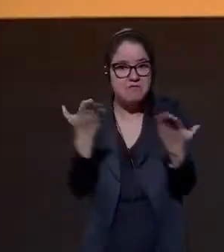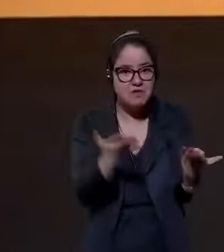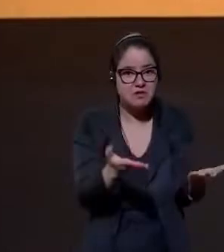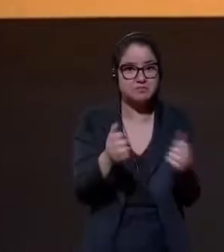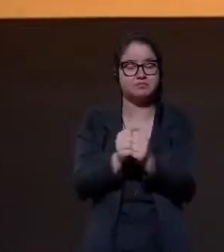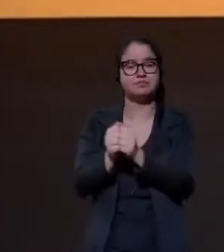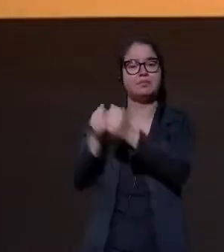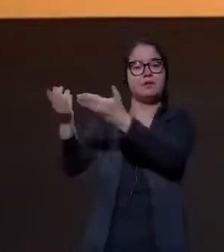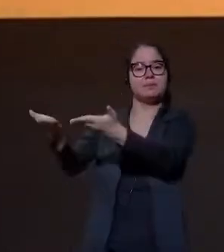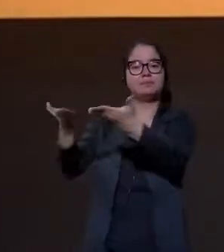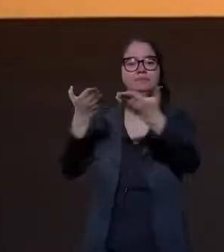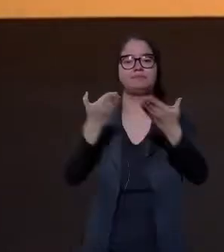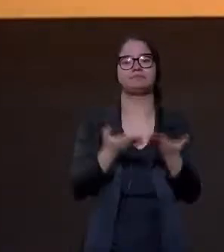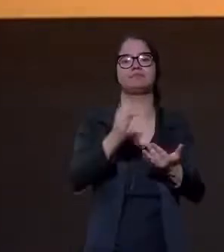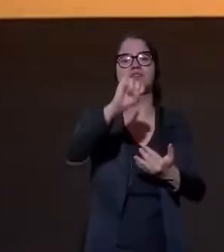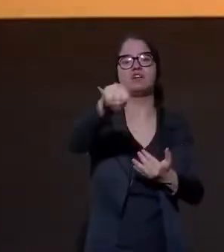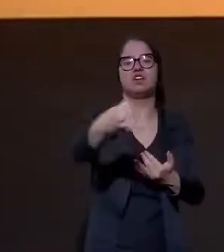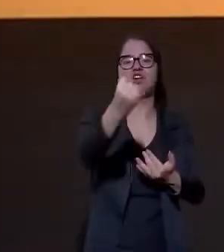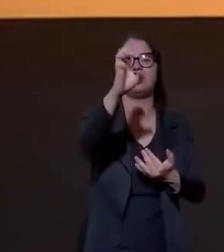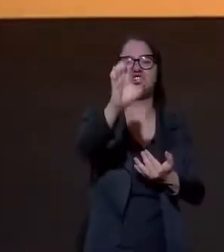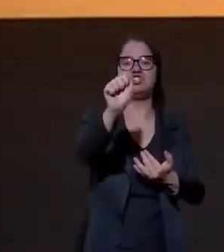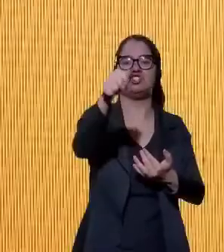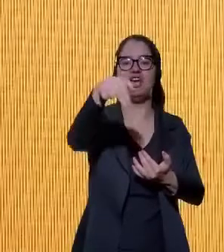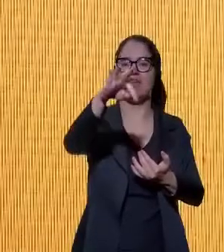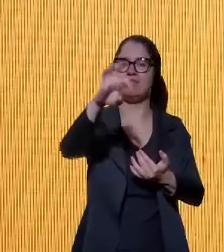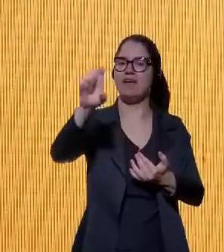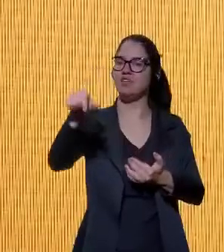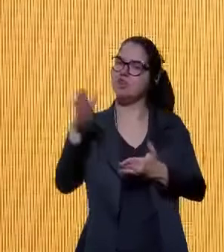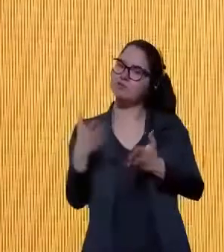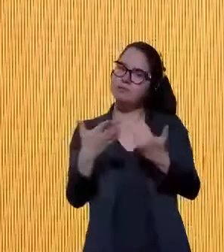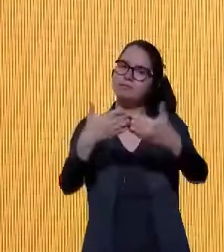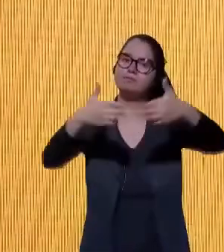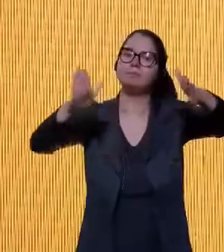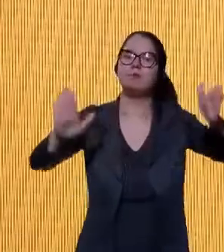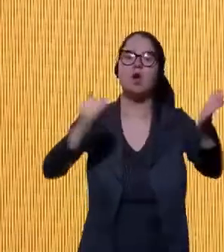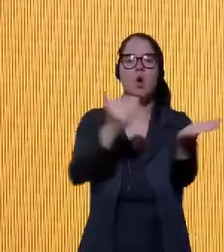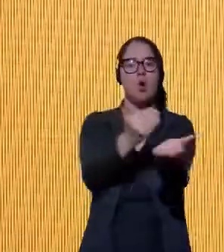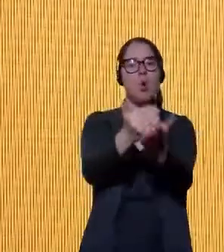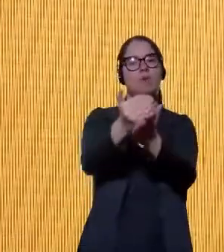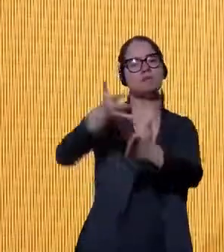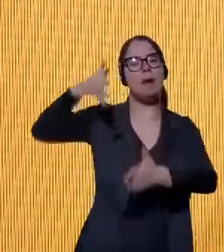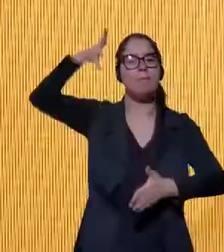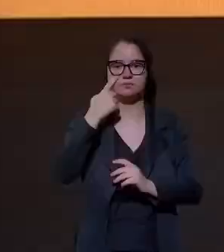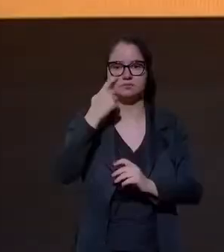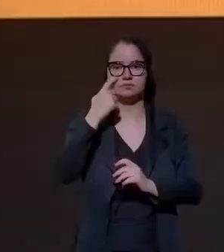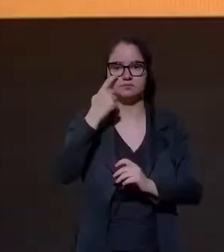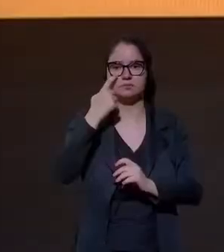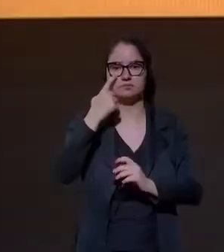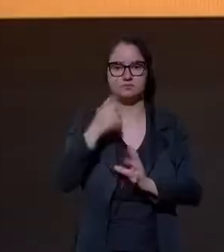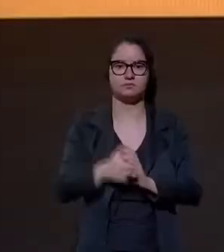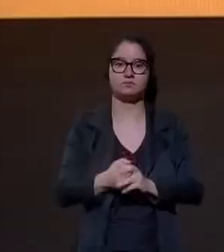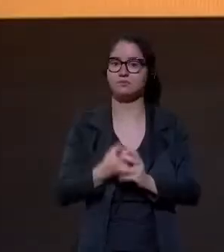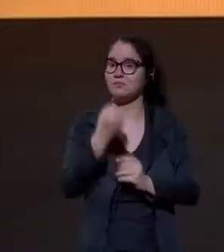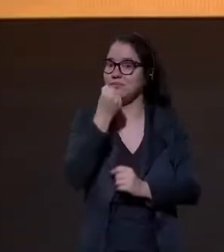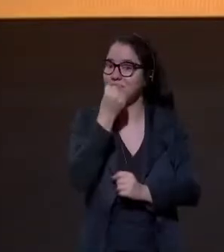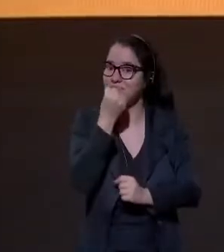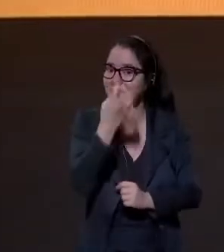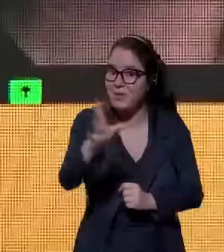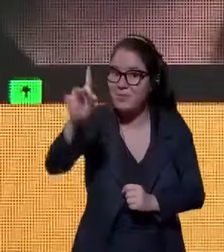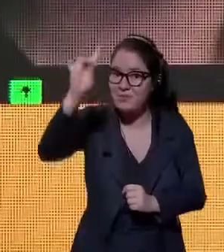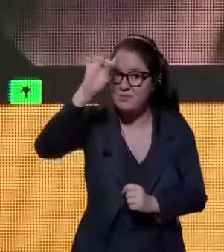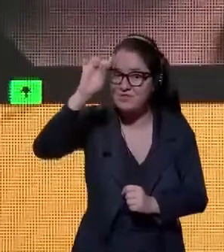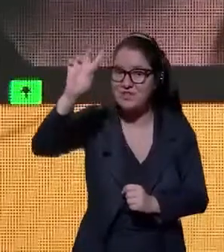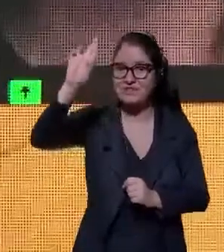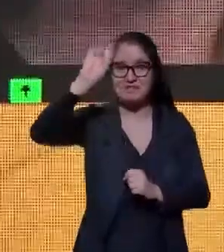a senhora Jeanette Londra para que dê início ao primeiro bloco do painel. Bom dia, senhoras e